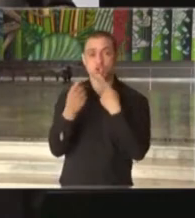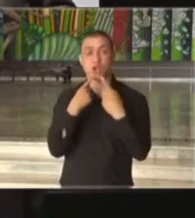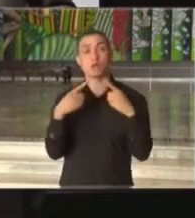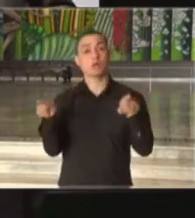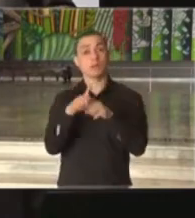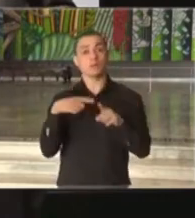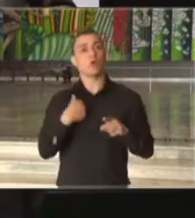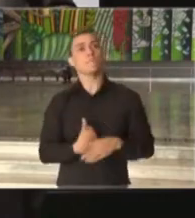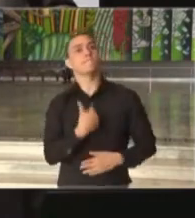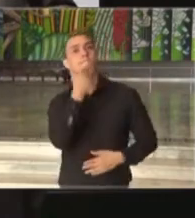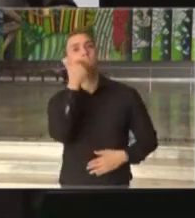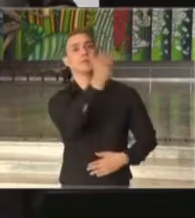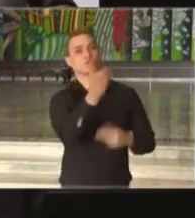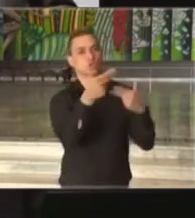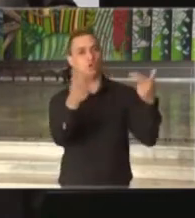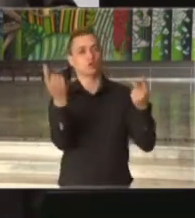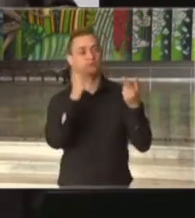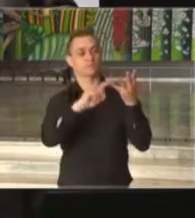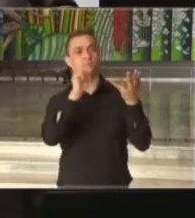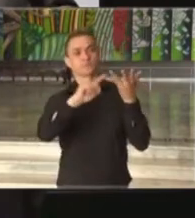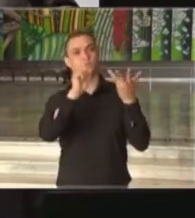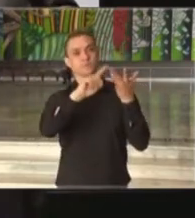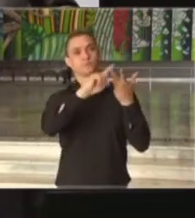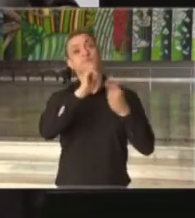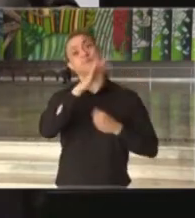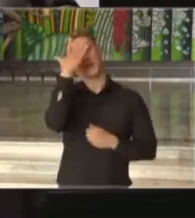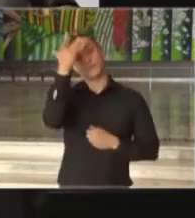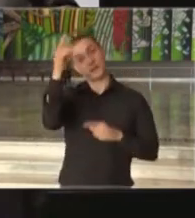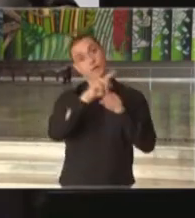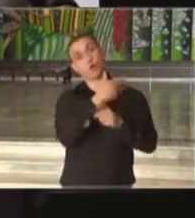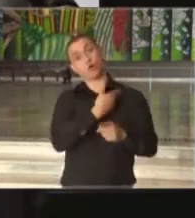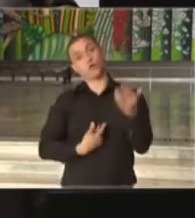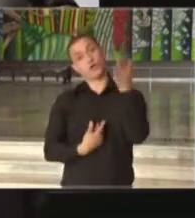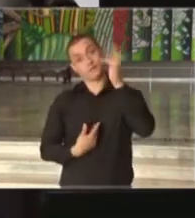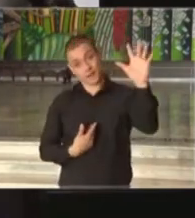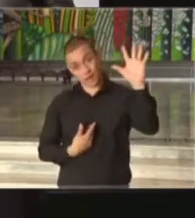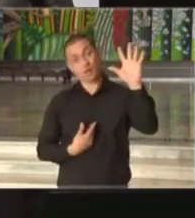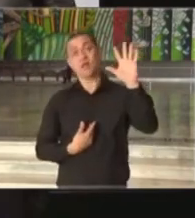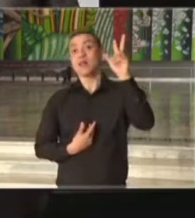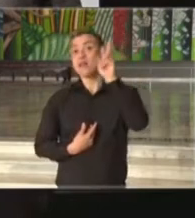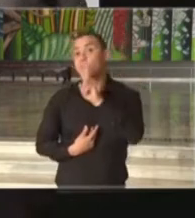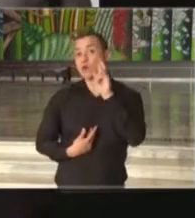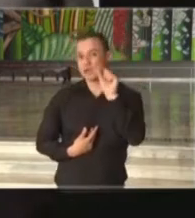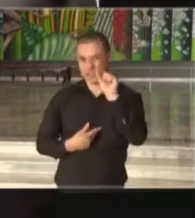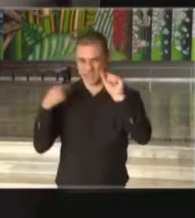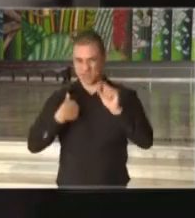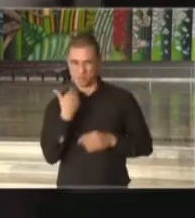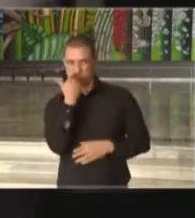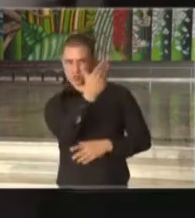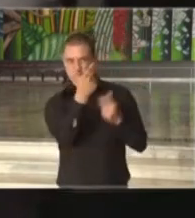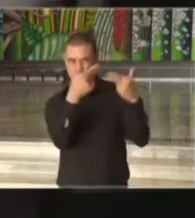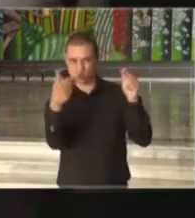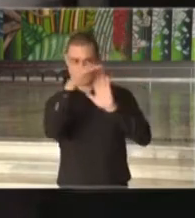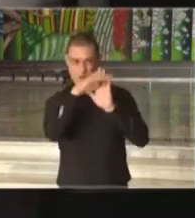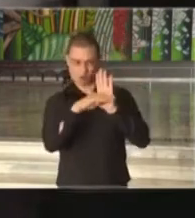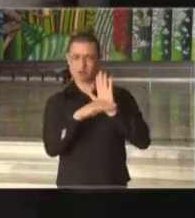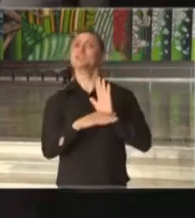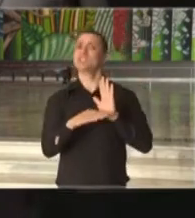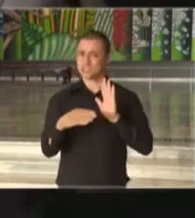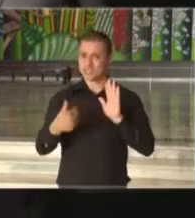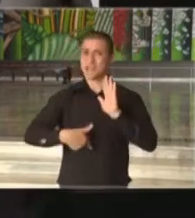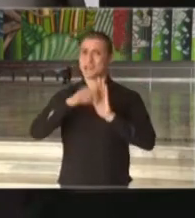as nossas solicitações ao presidente da República, ao governo federal. Lembrando que muitas dessas solicitações já foram